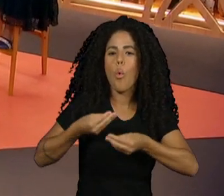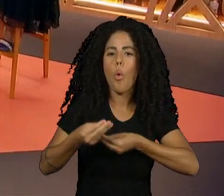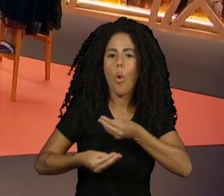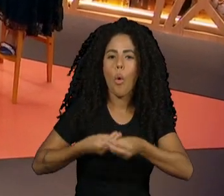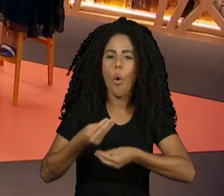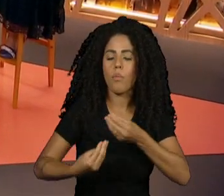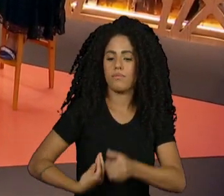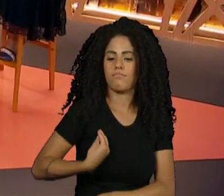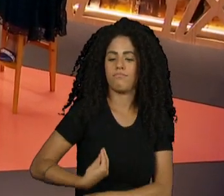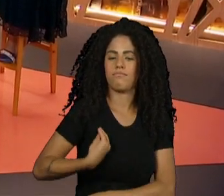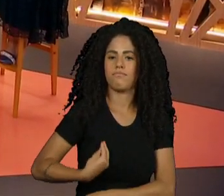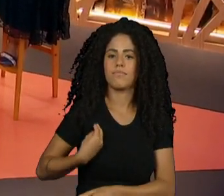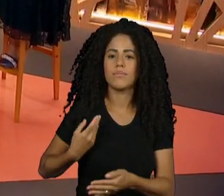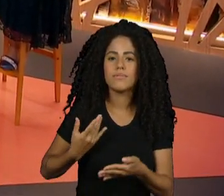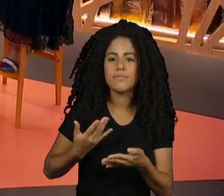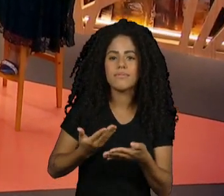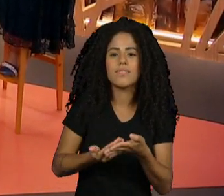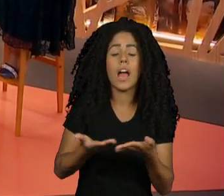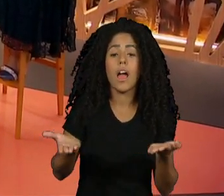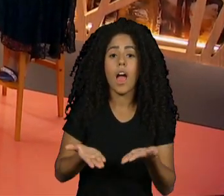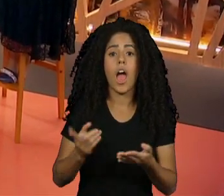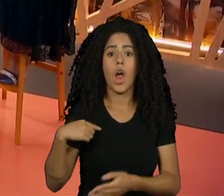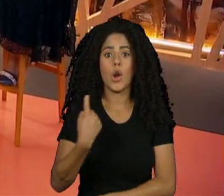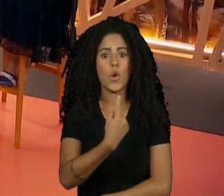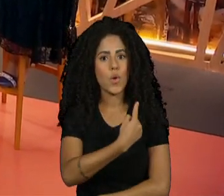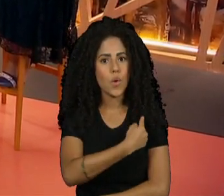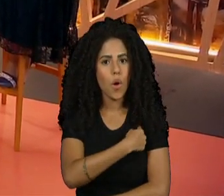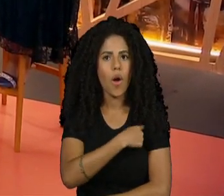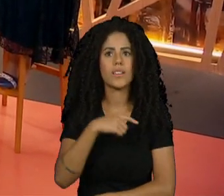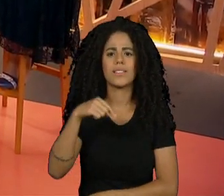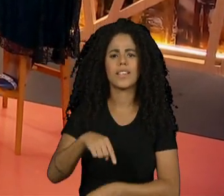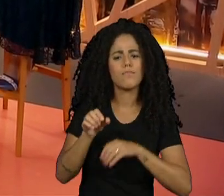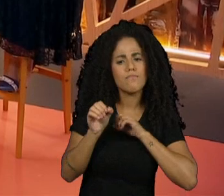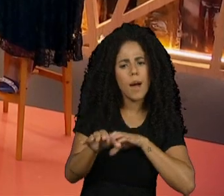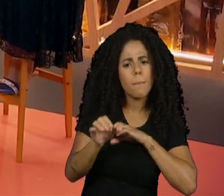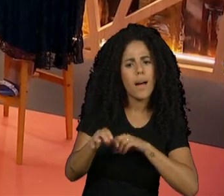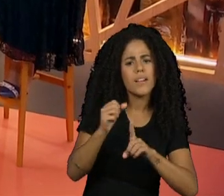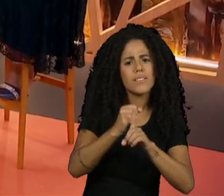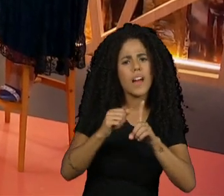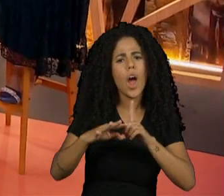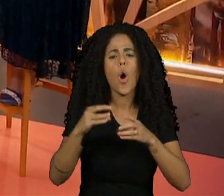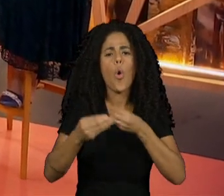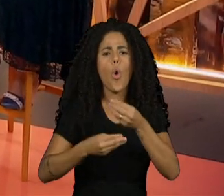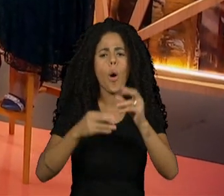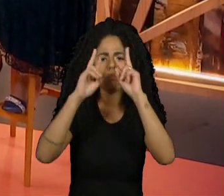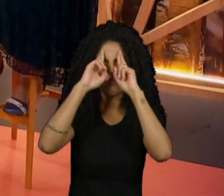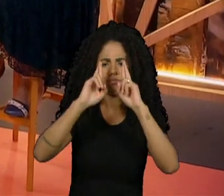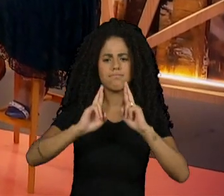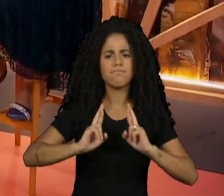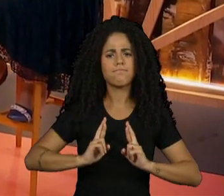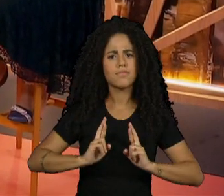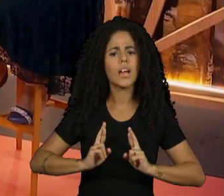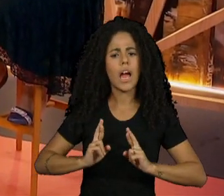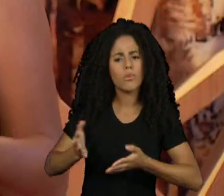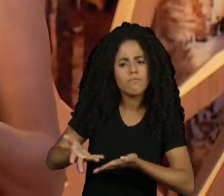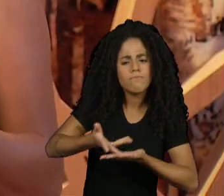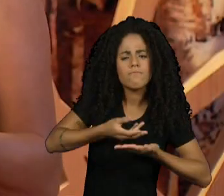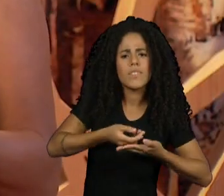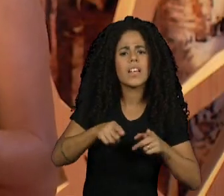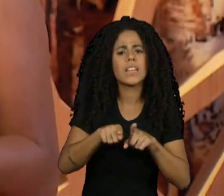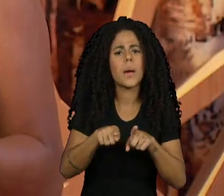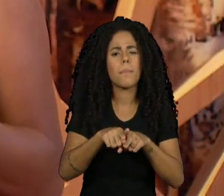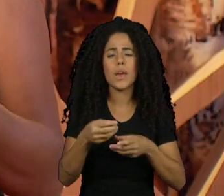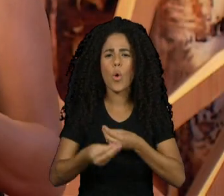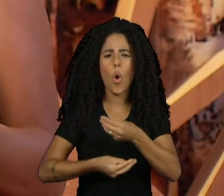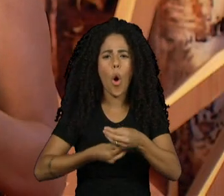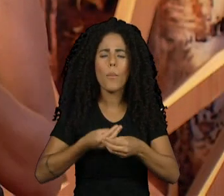embora sempre estivemos ali presentes, mas ensinando à sociedade como nos perceber, como nos acolher e como,